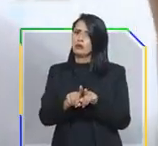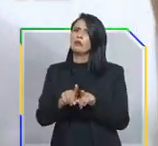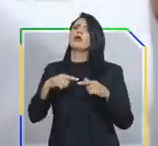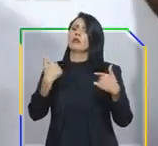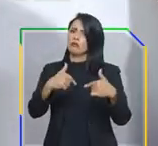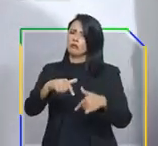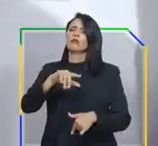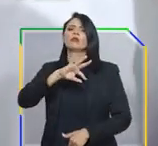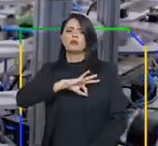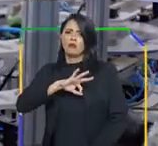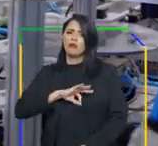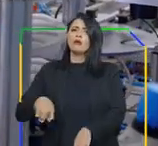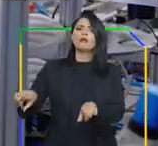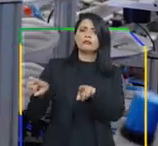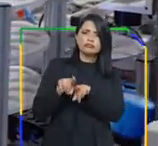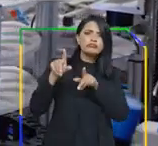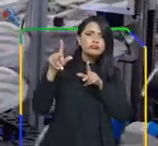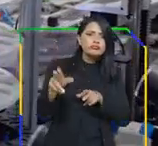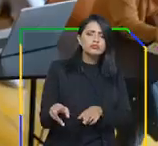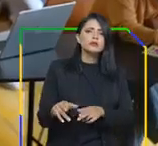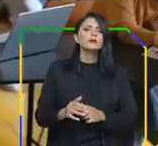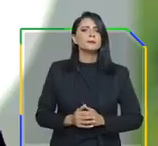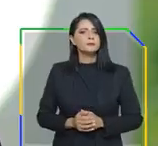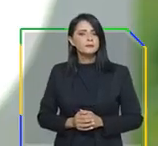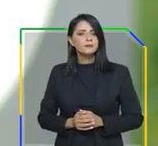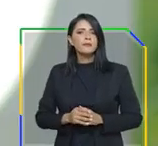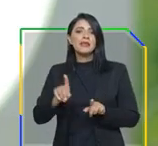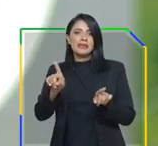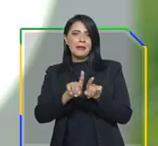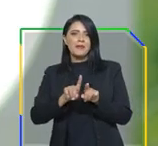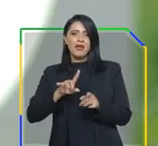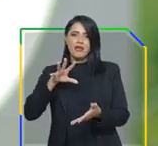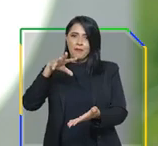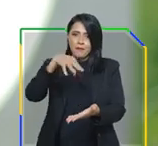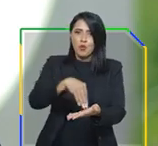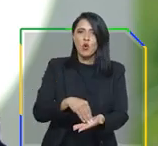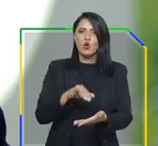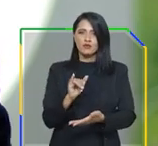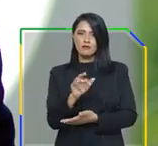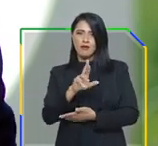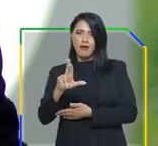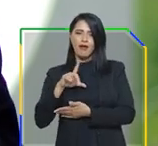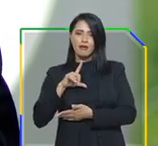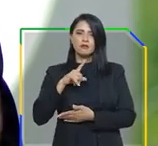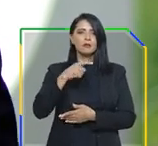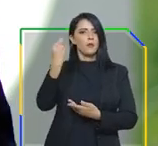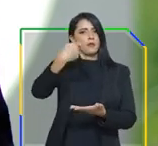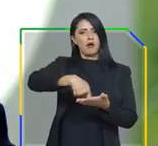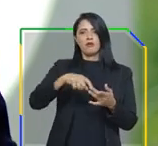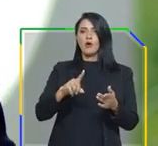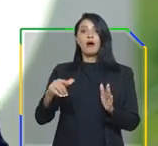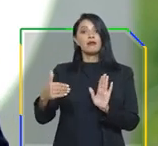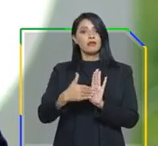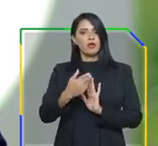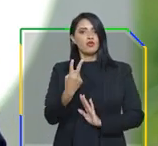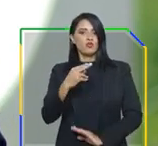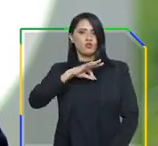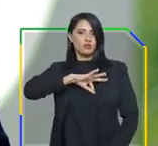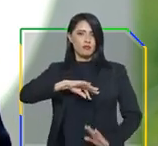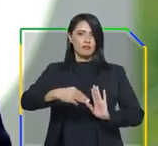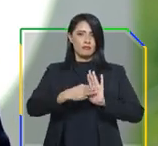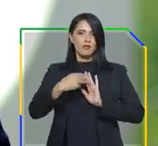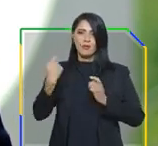Trabalho igual, salário igual. A isenção do imposto de renda para quem ganha até dois salários mínimos.